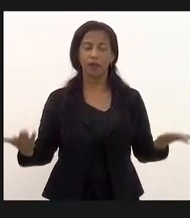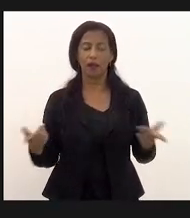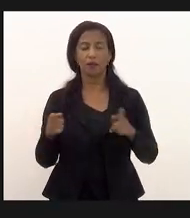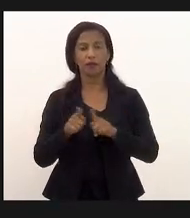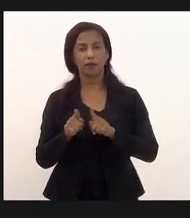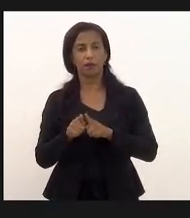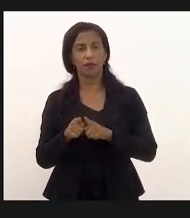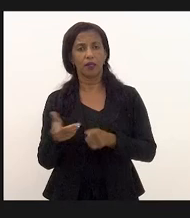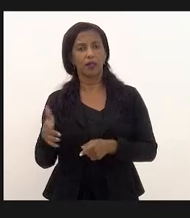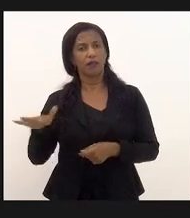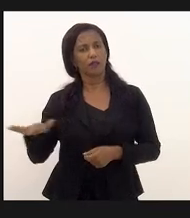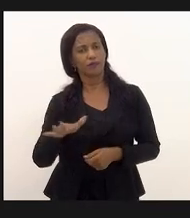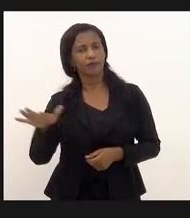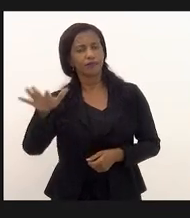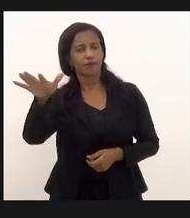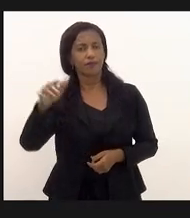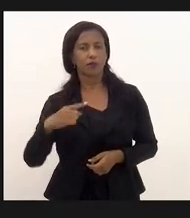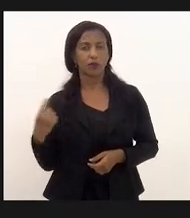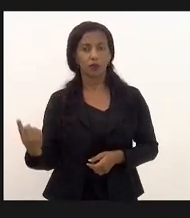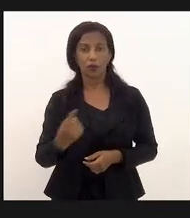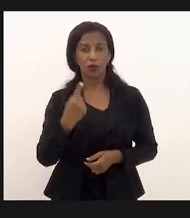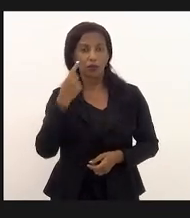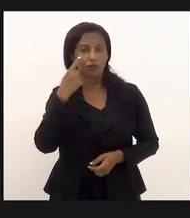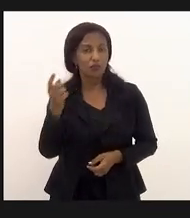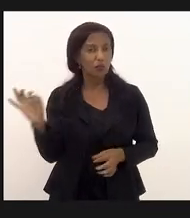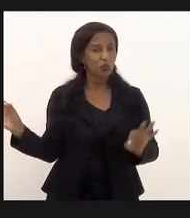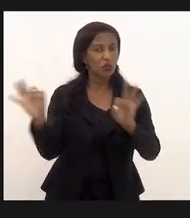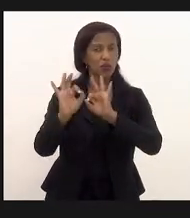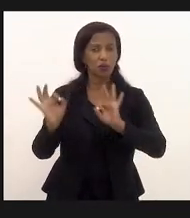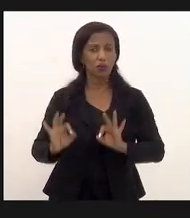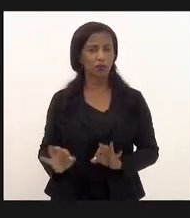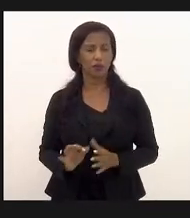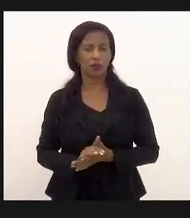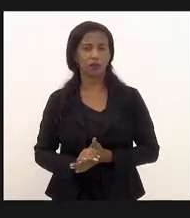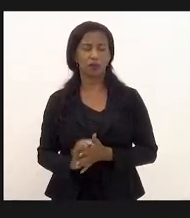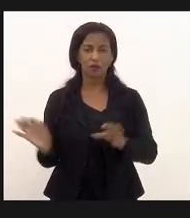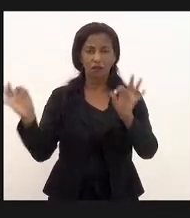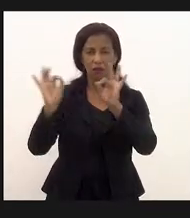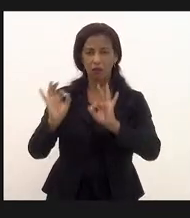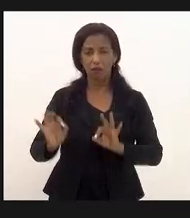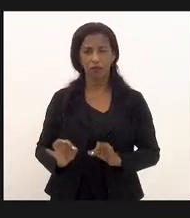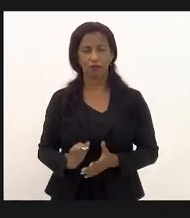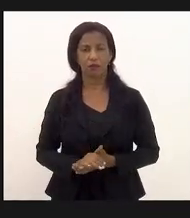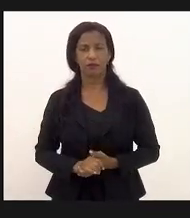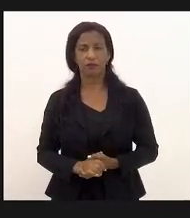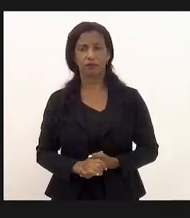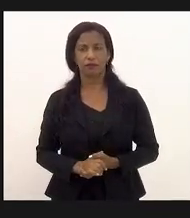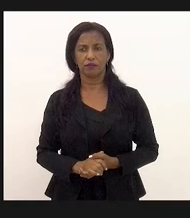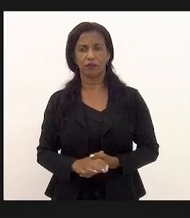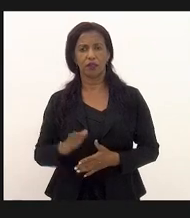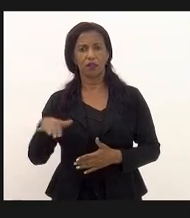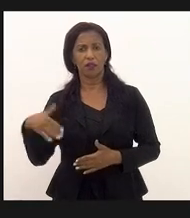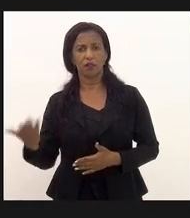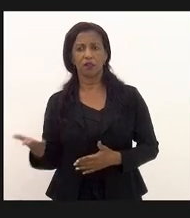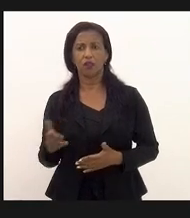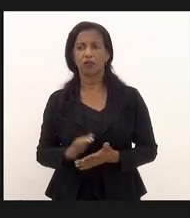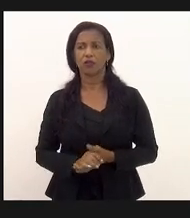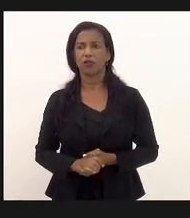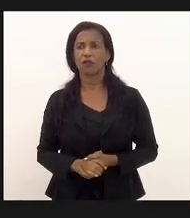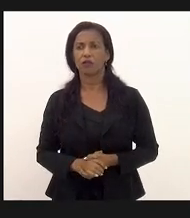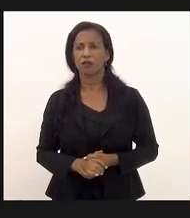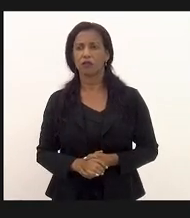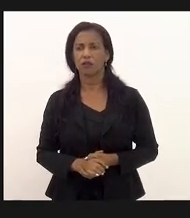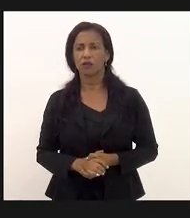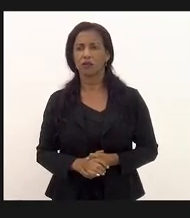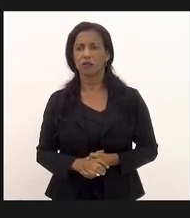fazer operações em comunidades nós não ouvimos nenhum momento nenhum momento seja a imprensa ou